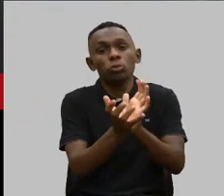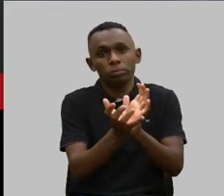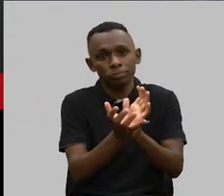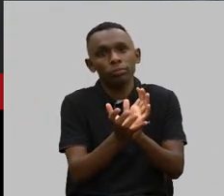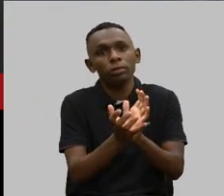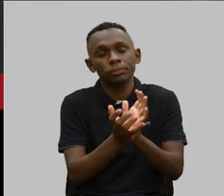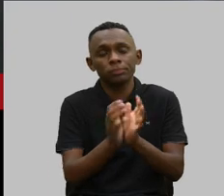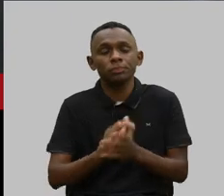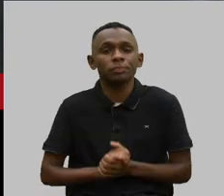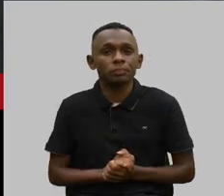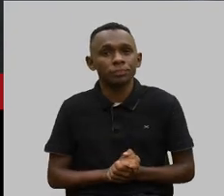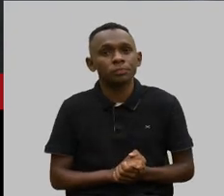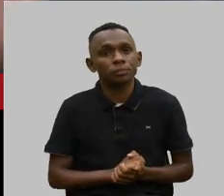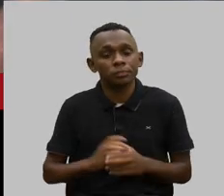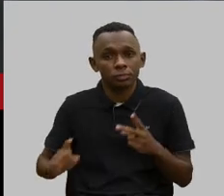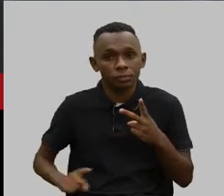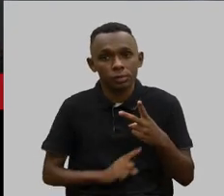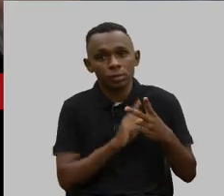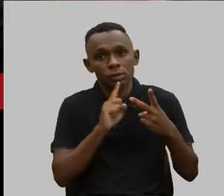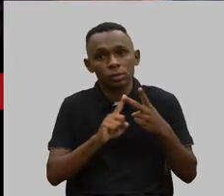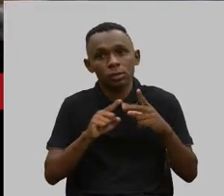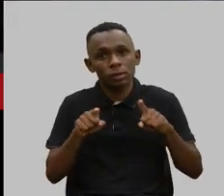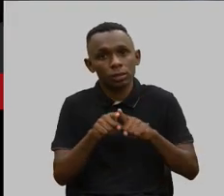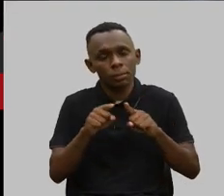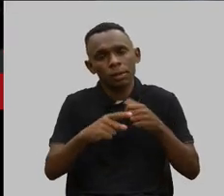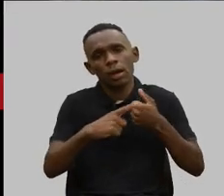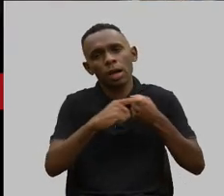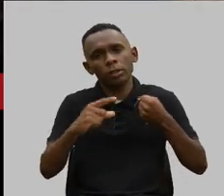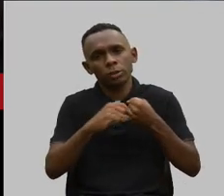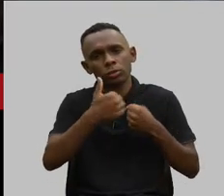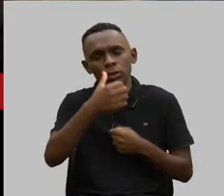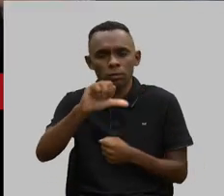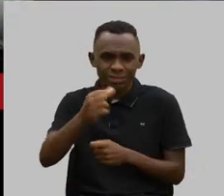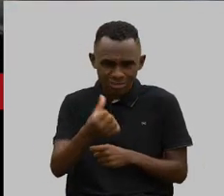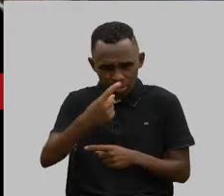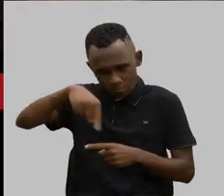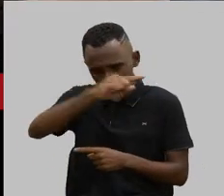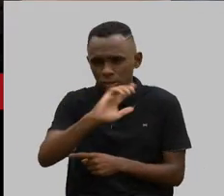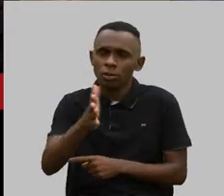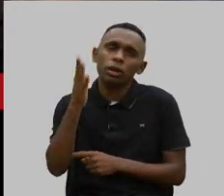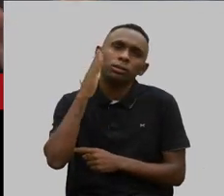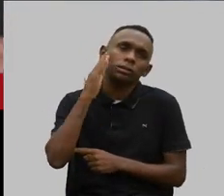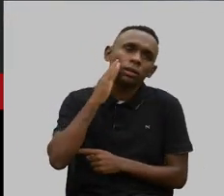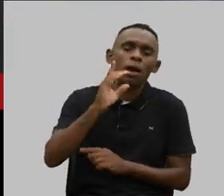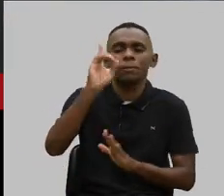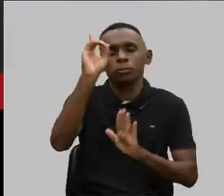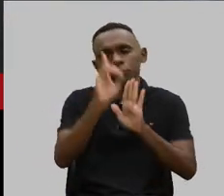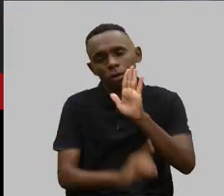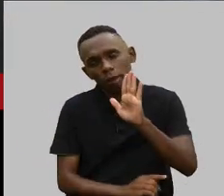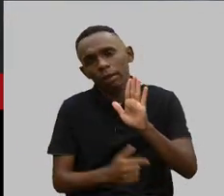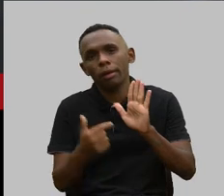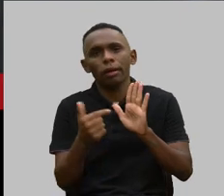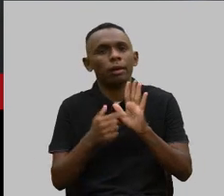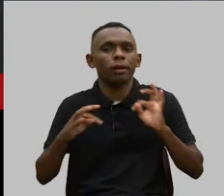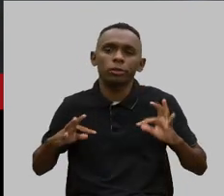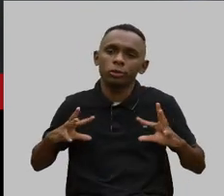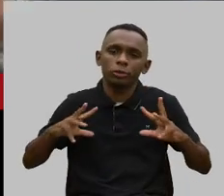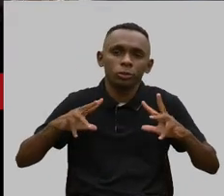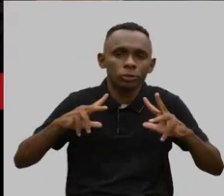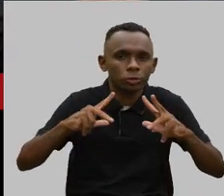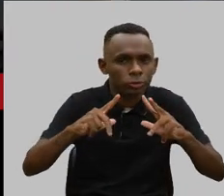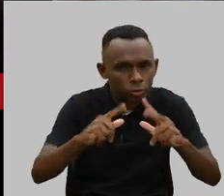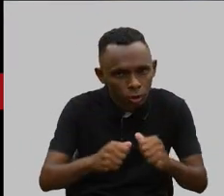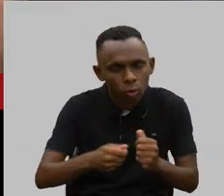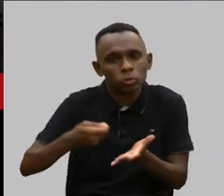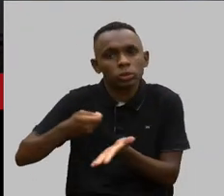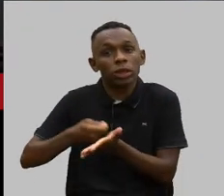Primeiro ponto. Segundo ponto, está lá no artigo 196, que todos vocês já sabem que o direito é direito de todos, dever do Estado,